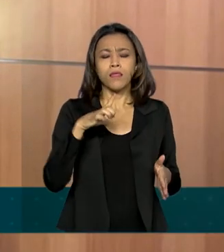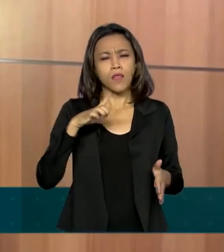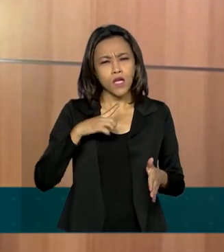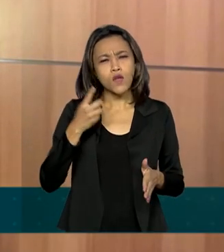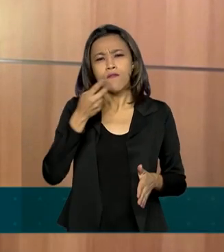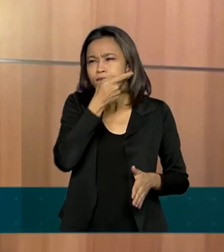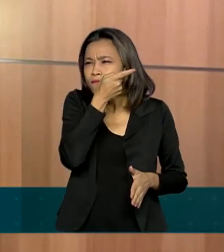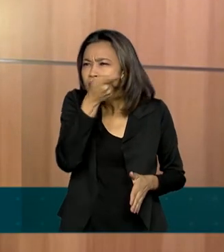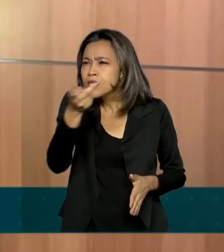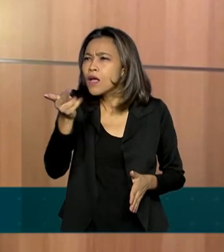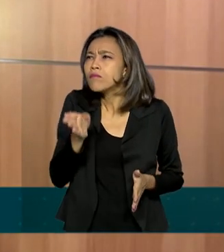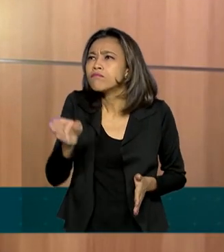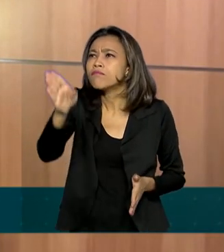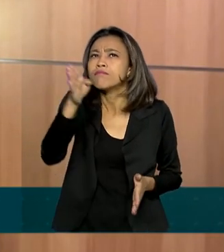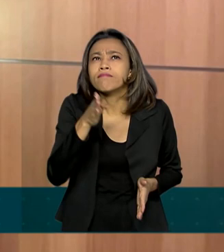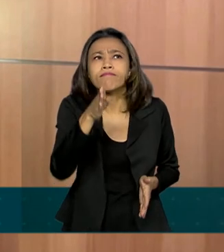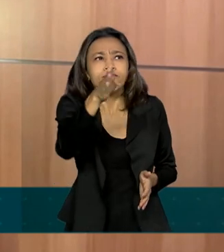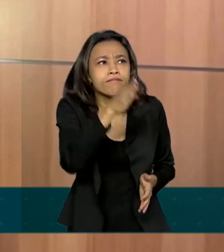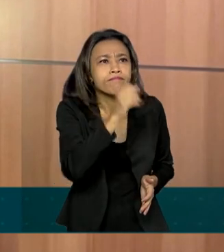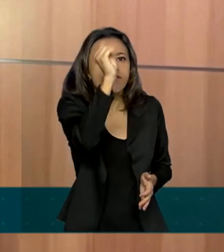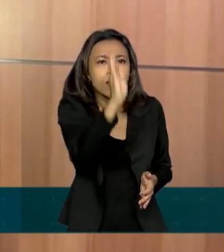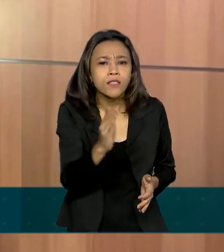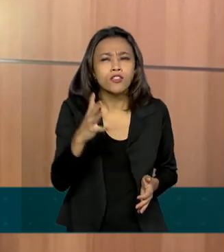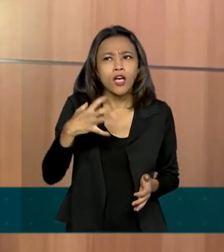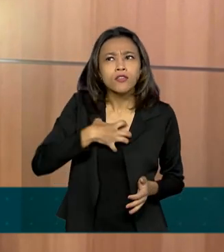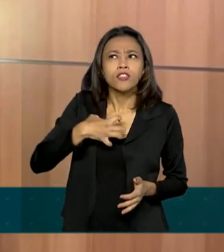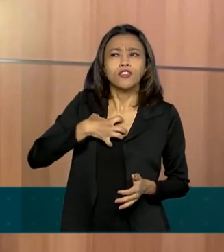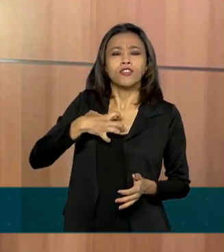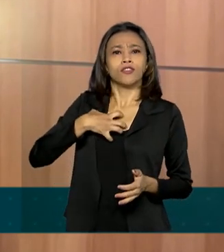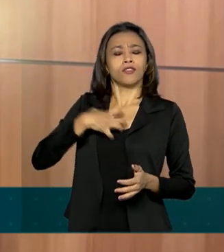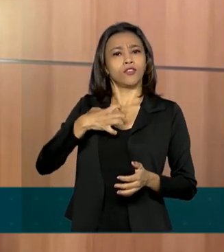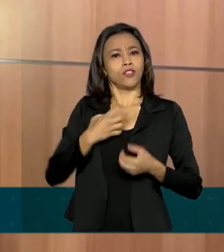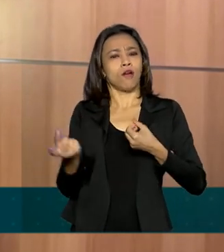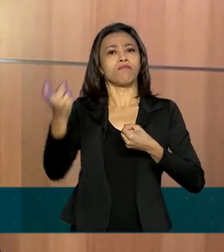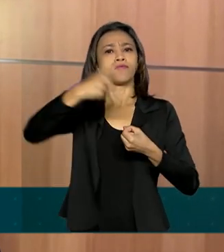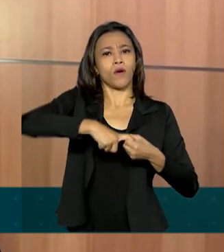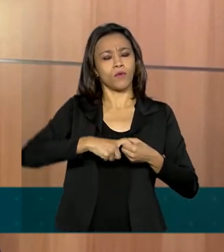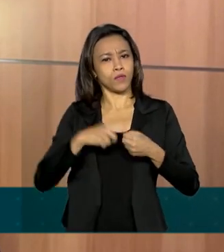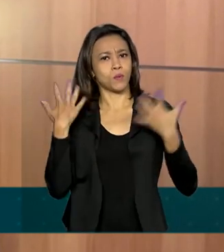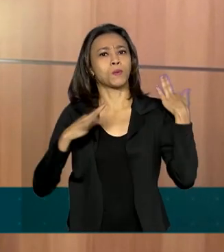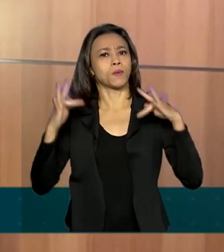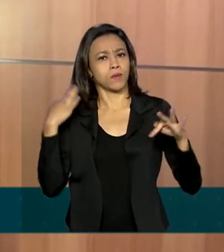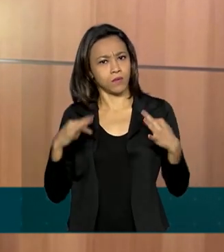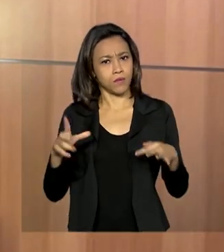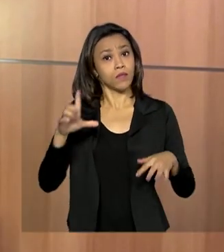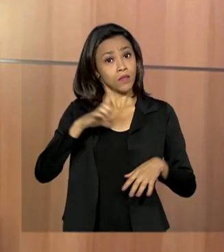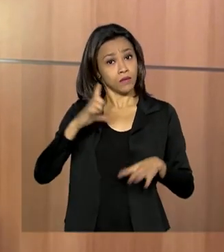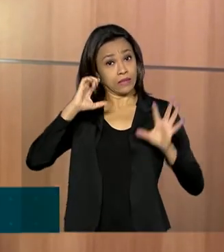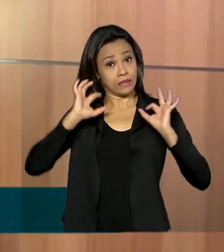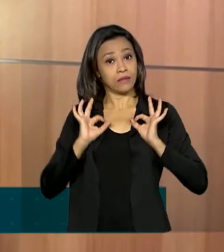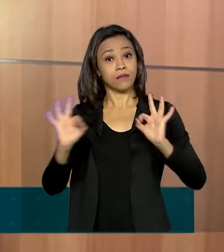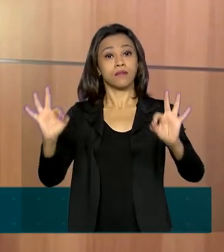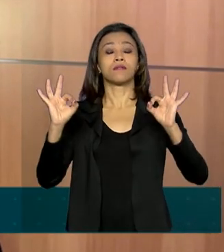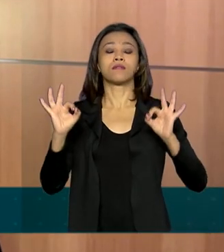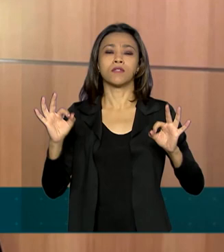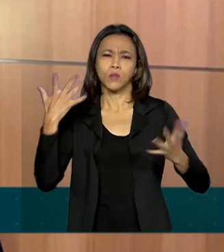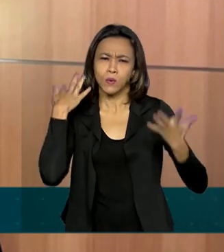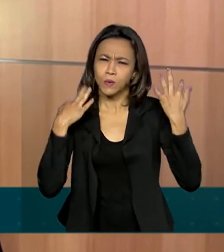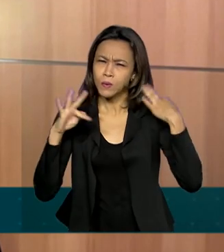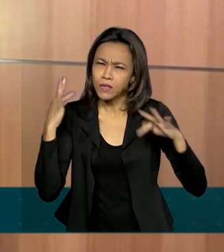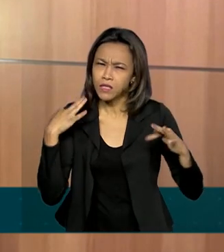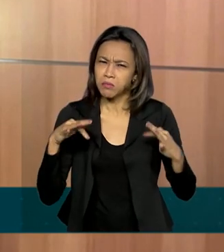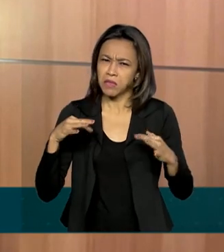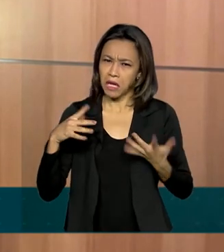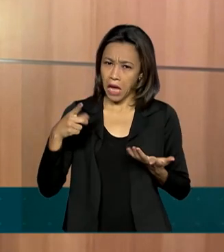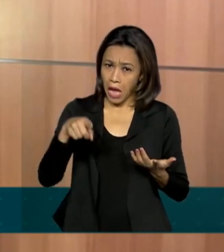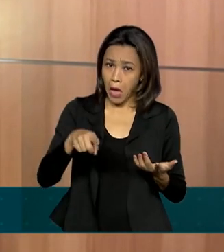e já é possível sentir nas ruas esta confiança na retomada. Tenho certeza que o turismo não é o